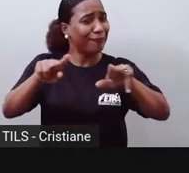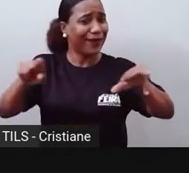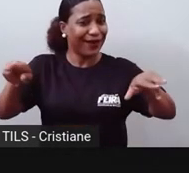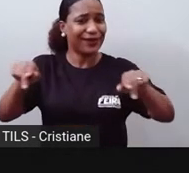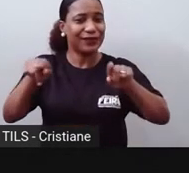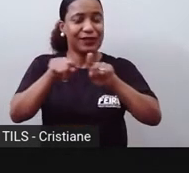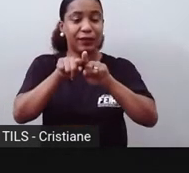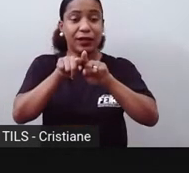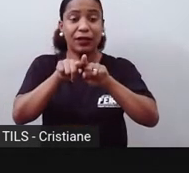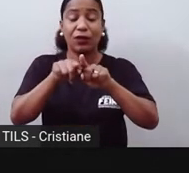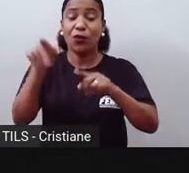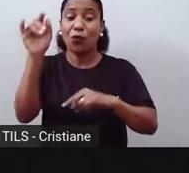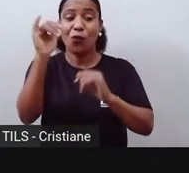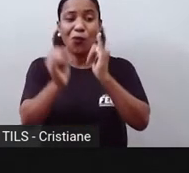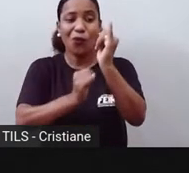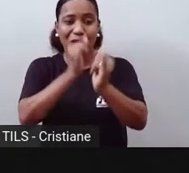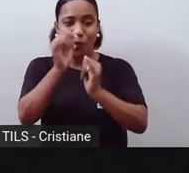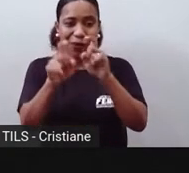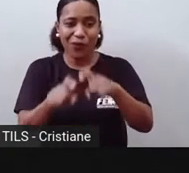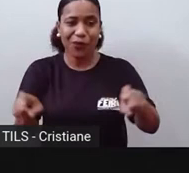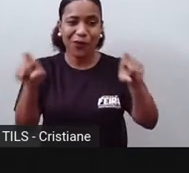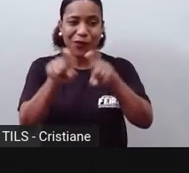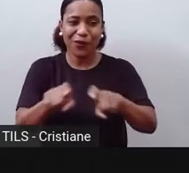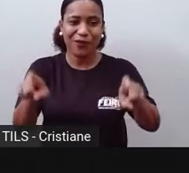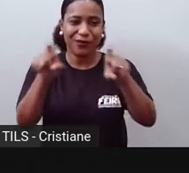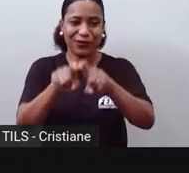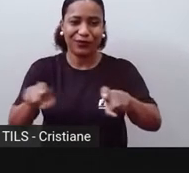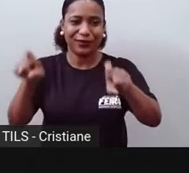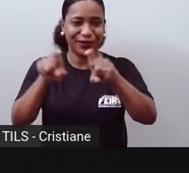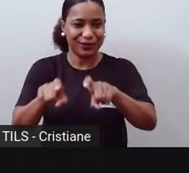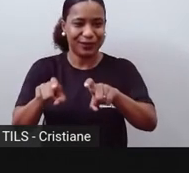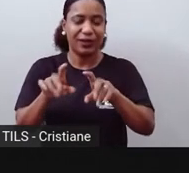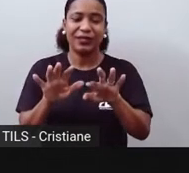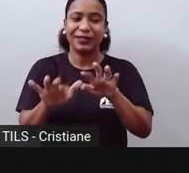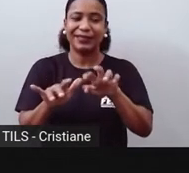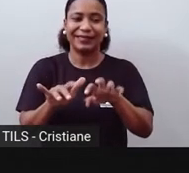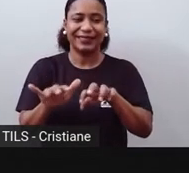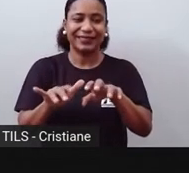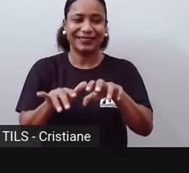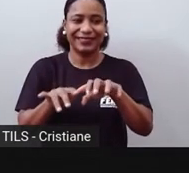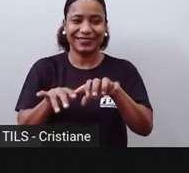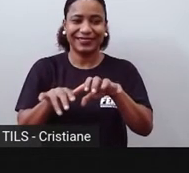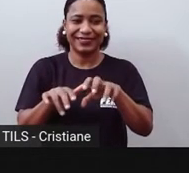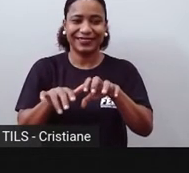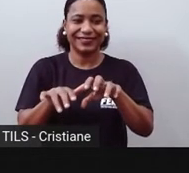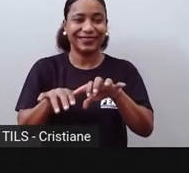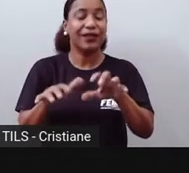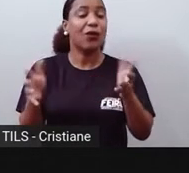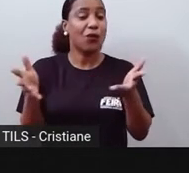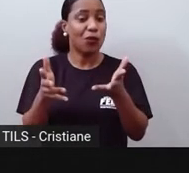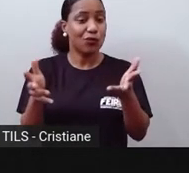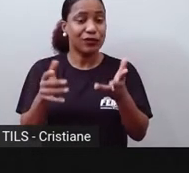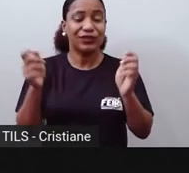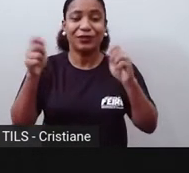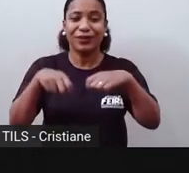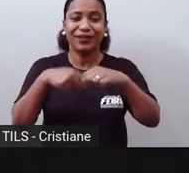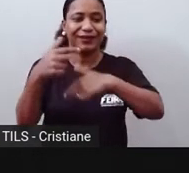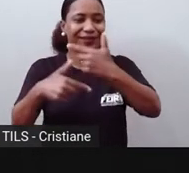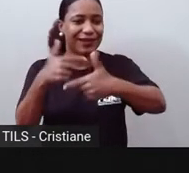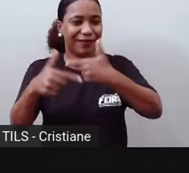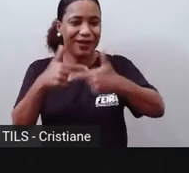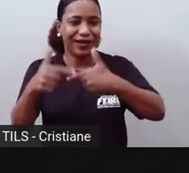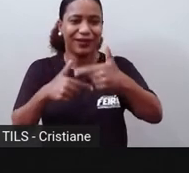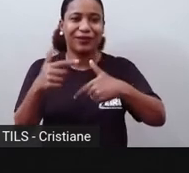computadores, que eram mais antes para você digitar coisas. Hoje, você trabalha, né, usando esse tipo de